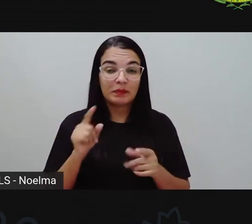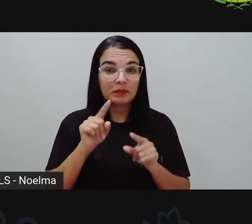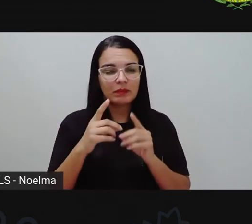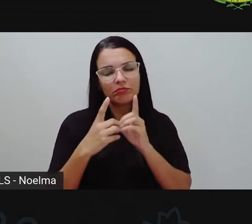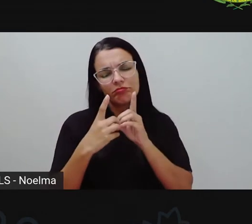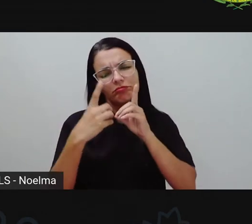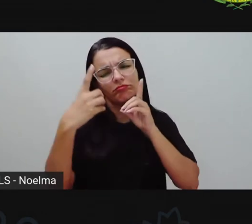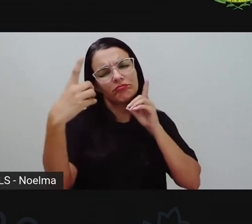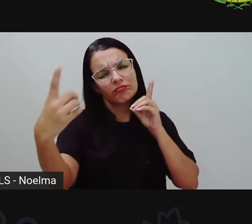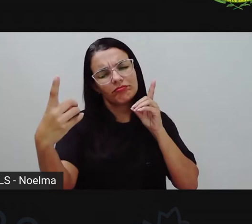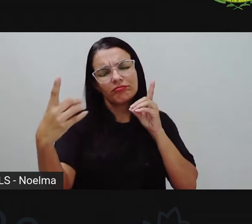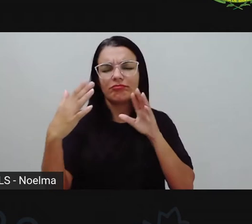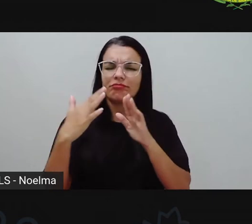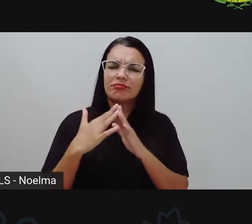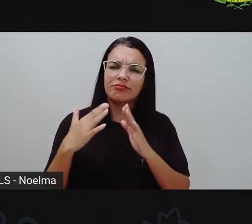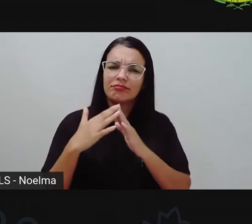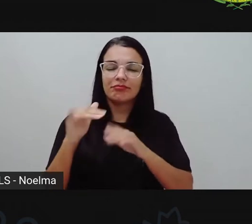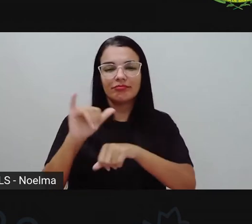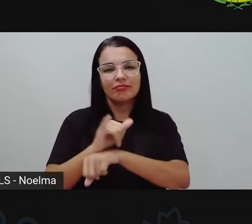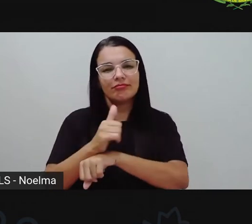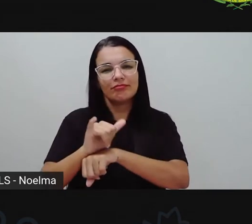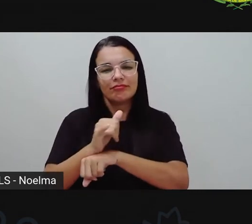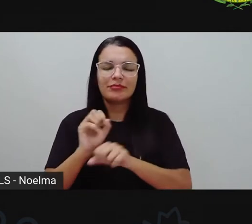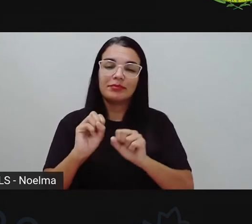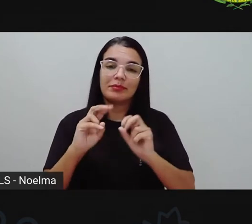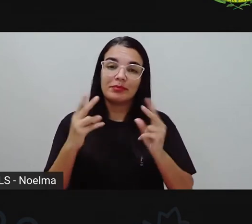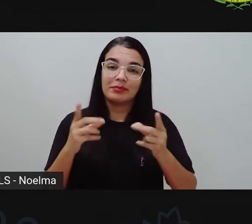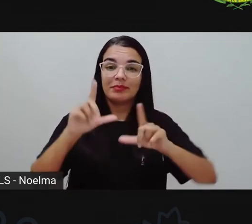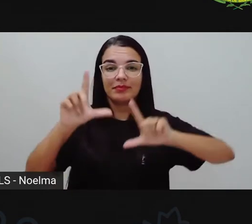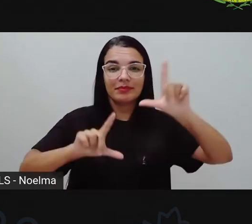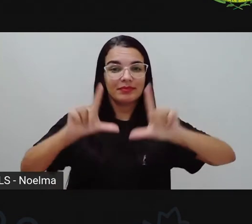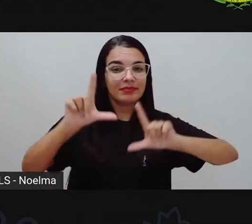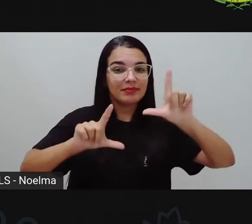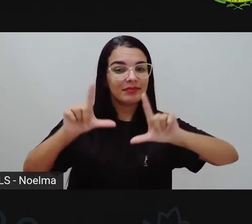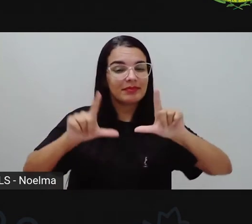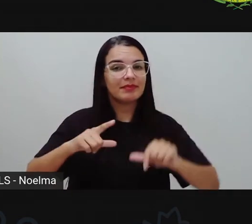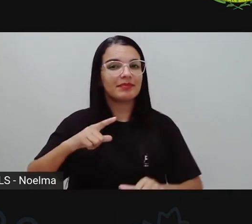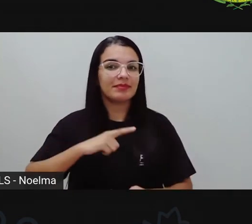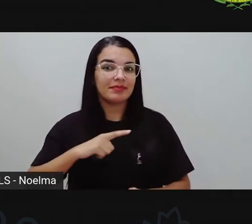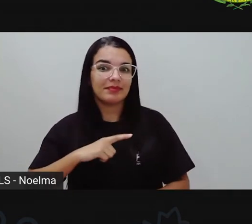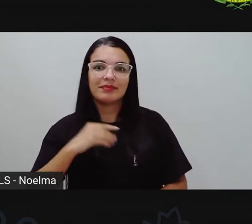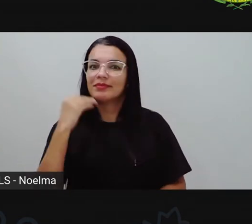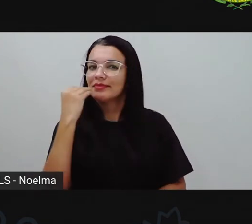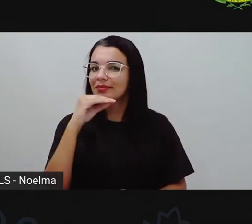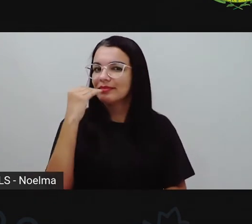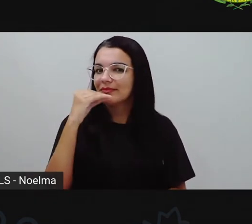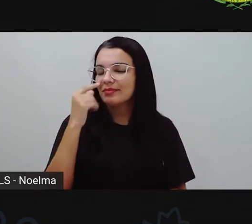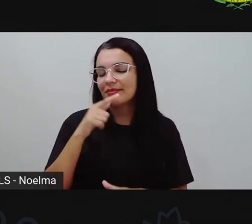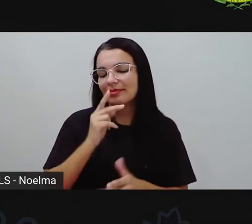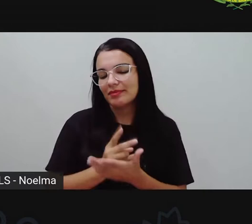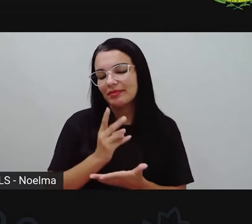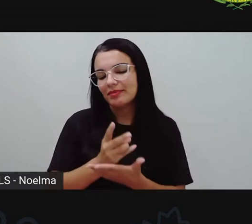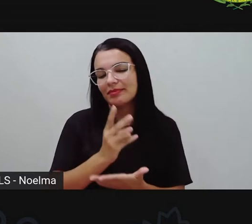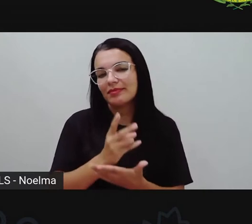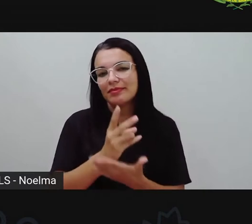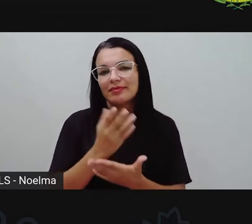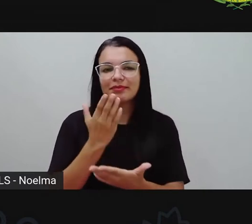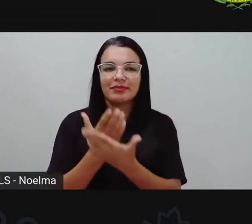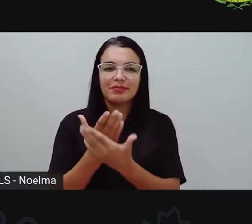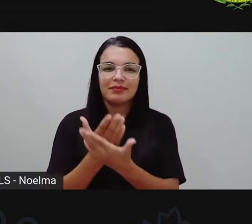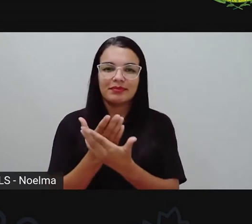casa, pelo YouTube ou pela televisão, está tendo aí a oportunidade de dar continuidade aos seus estudos,